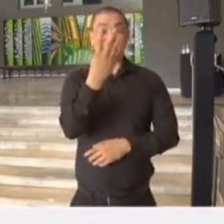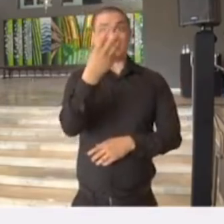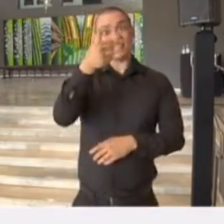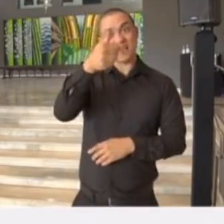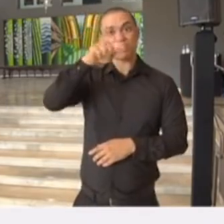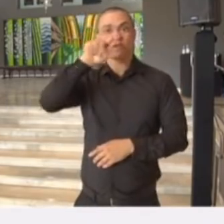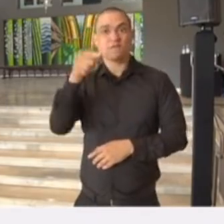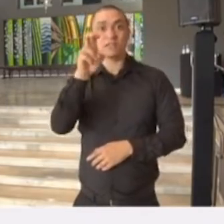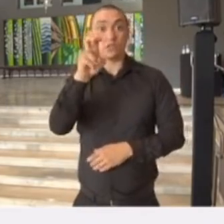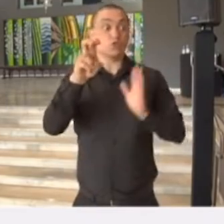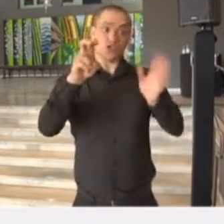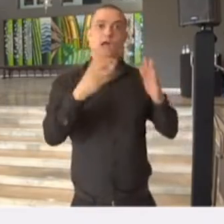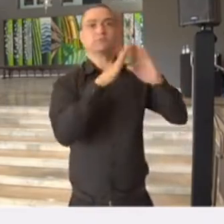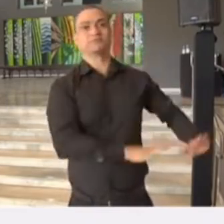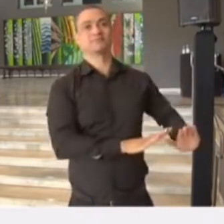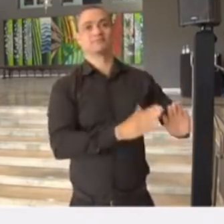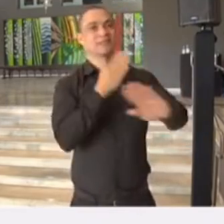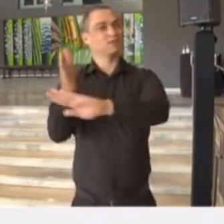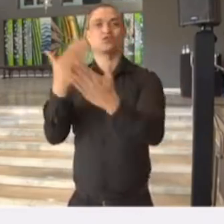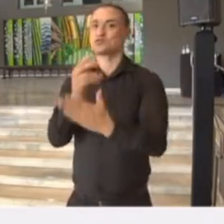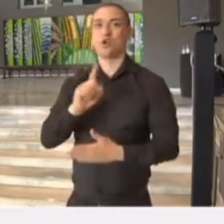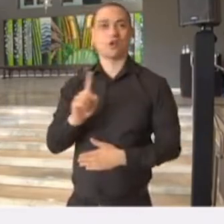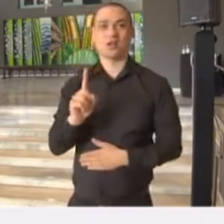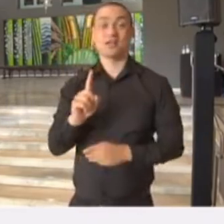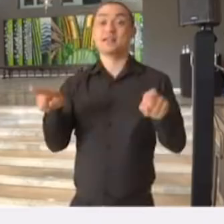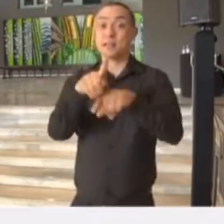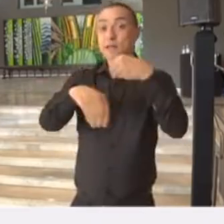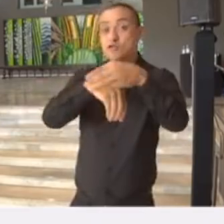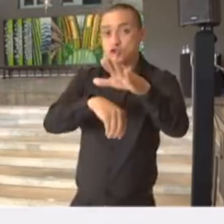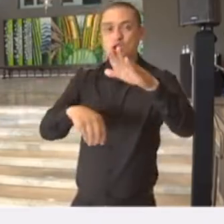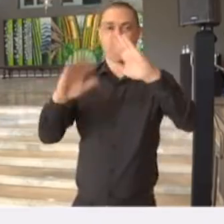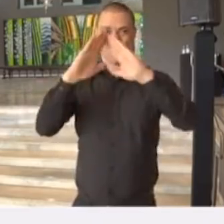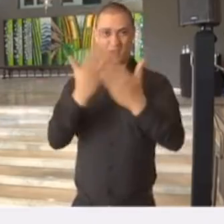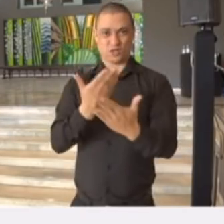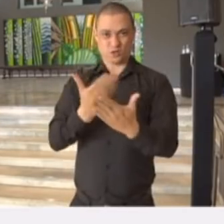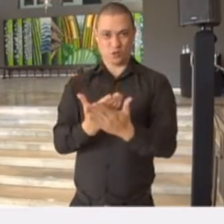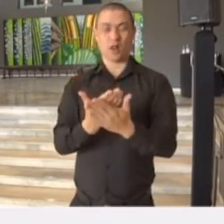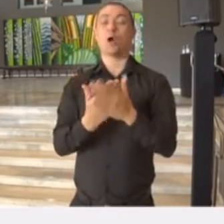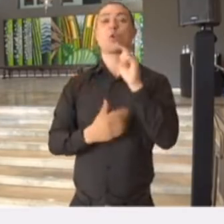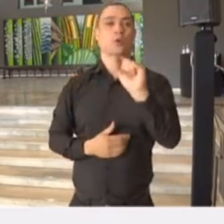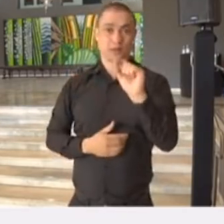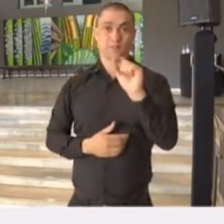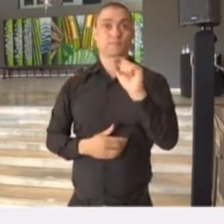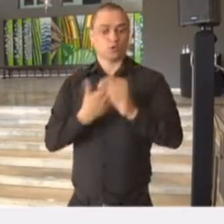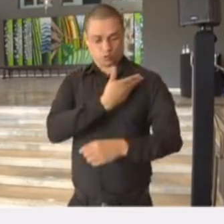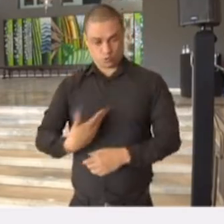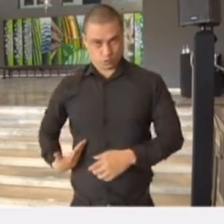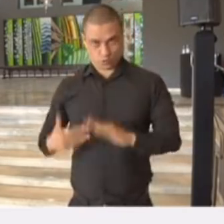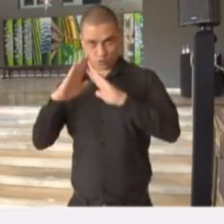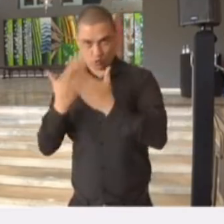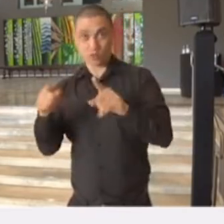por exemplo, a recomendação já é ficar em casa. A recomendação ainda para instituições, tanto públicas quanto